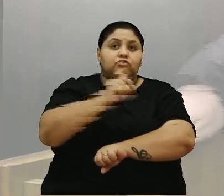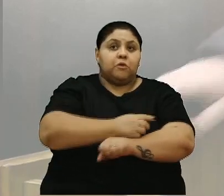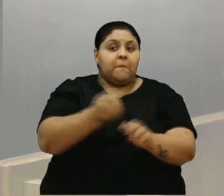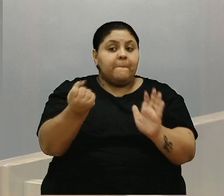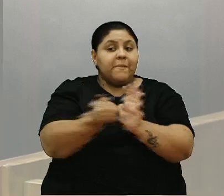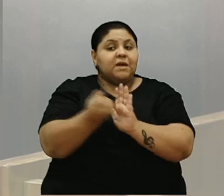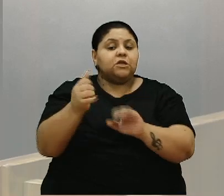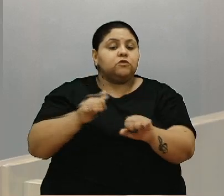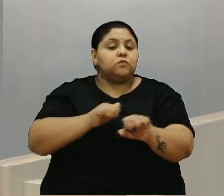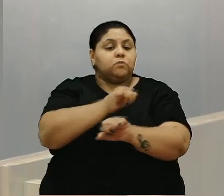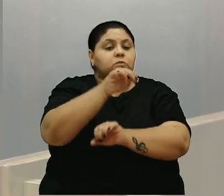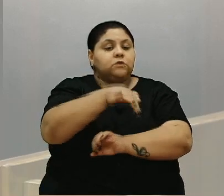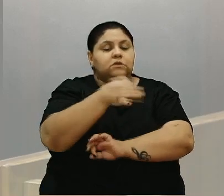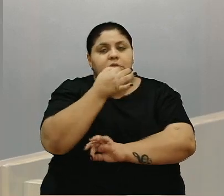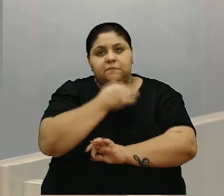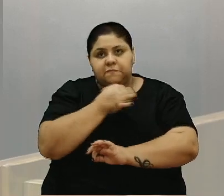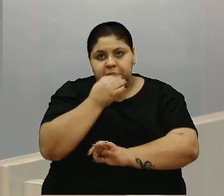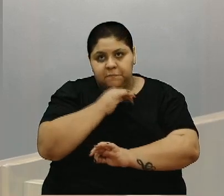Caxias do Sul.